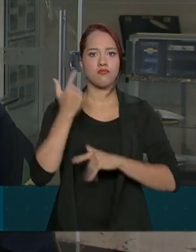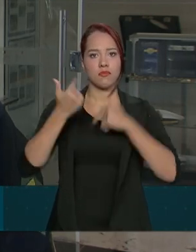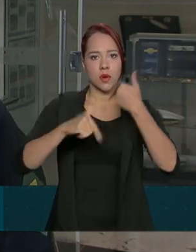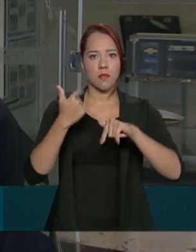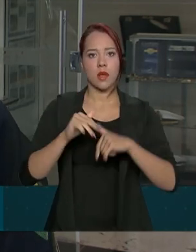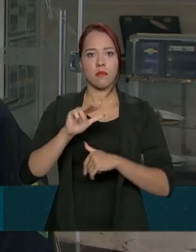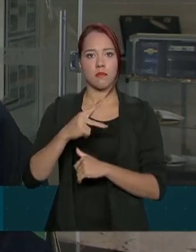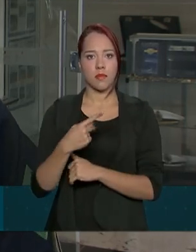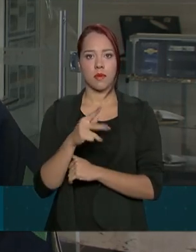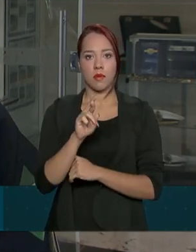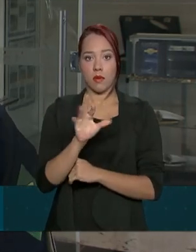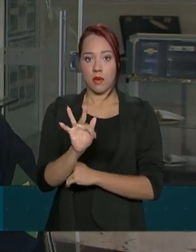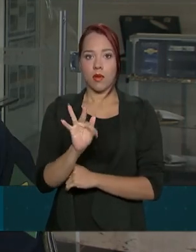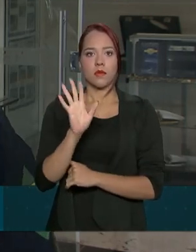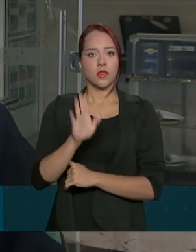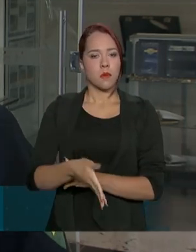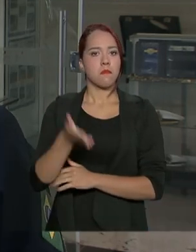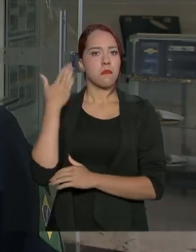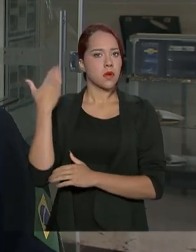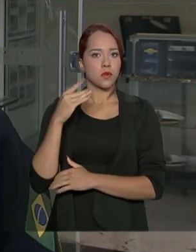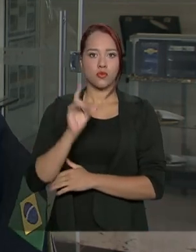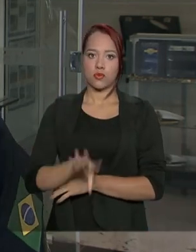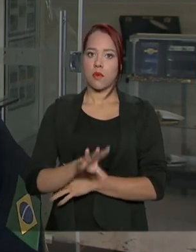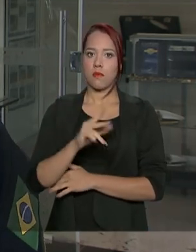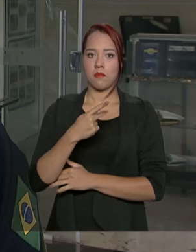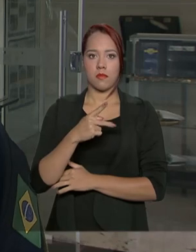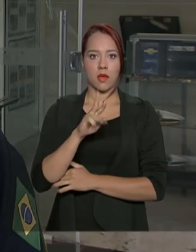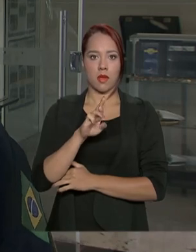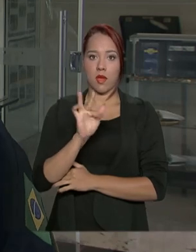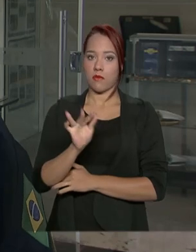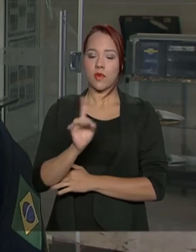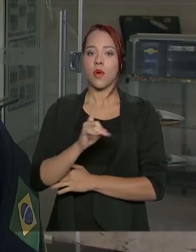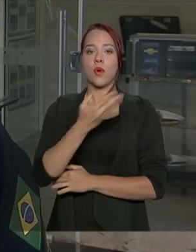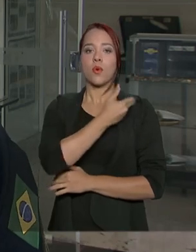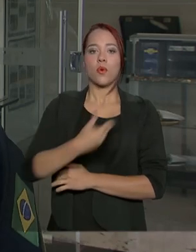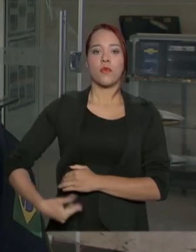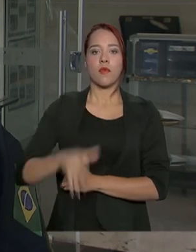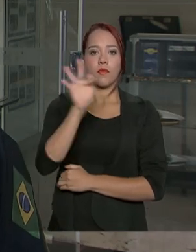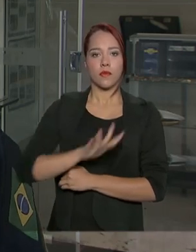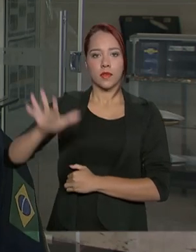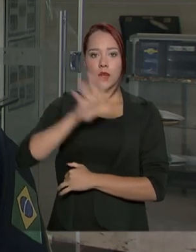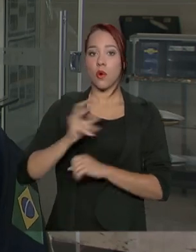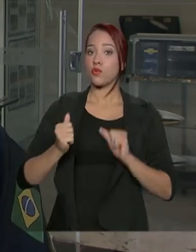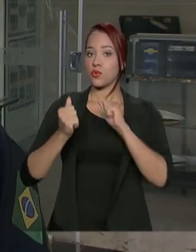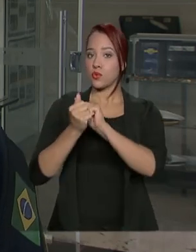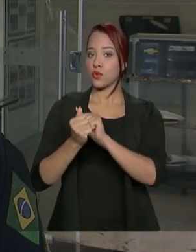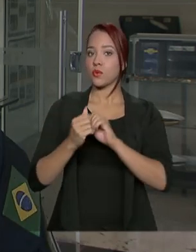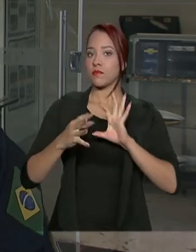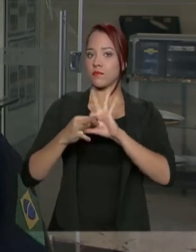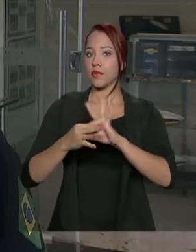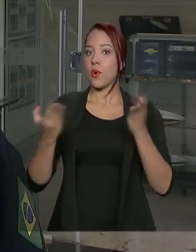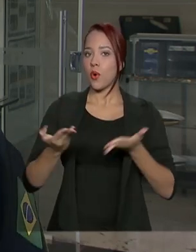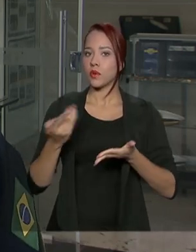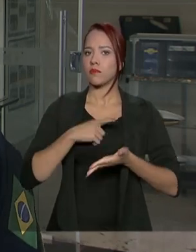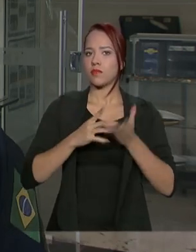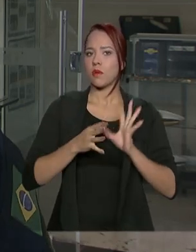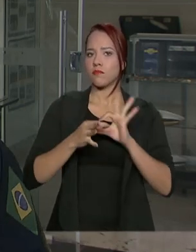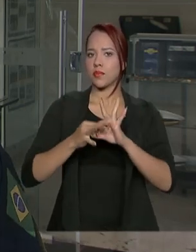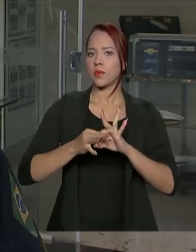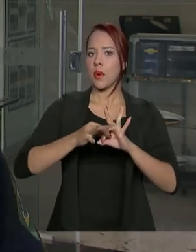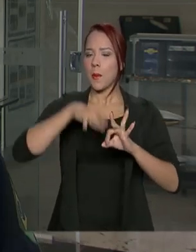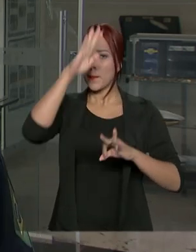deixou há muito tempo de ser só da PRF. O governo federal comprou essa ideia e hoje nós temos parceiros em todo o país,